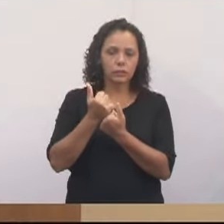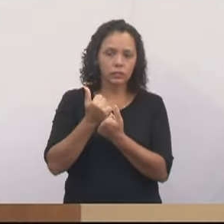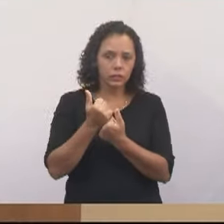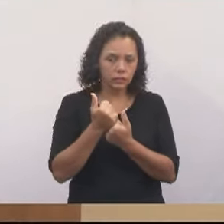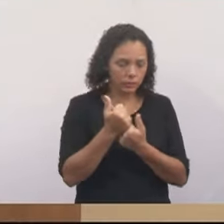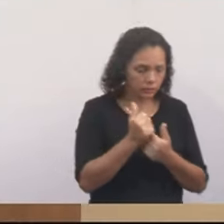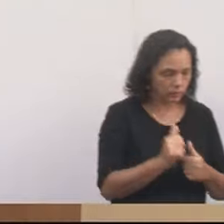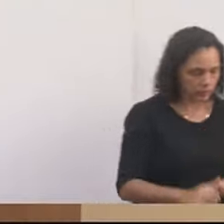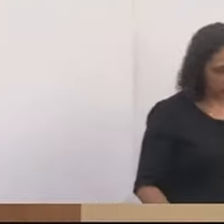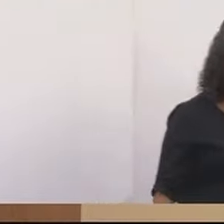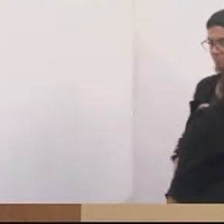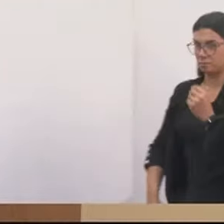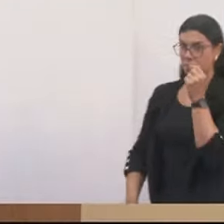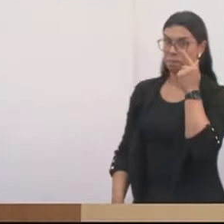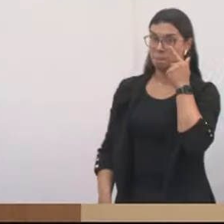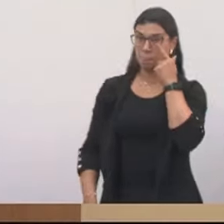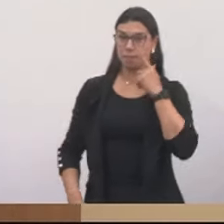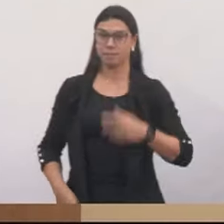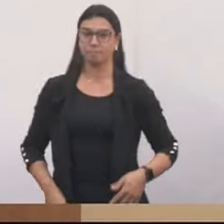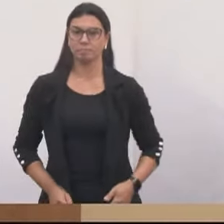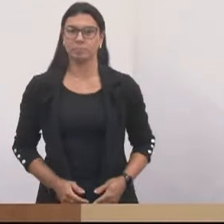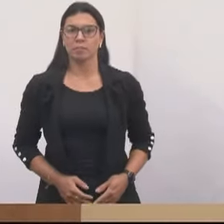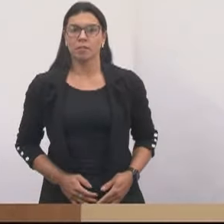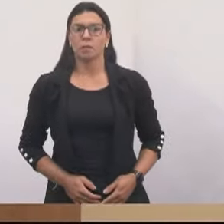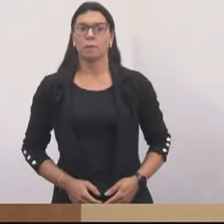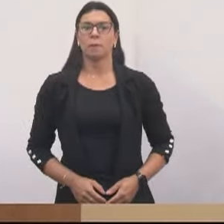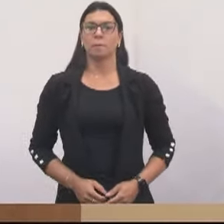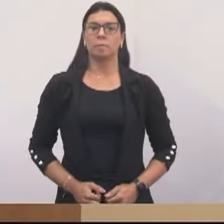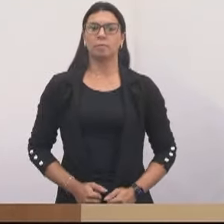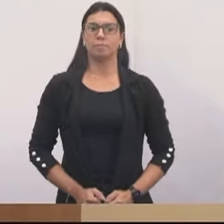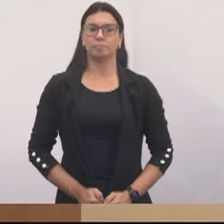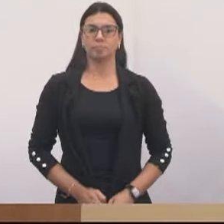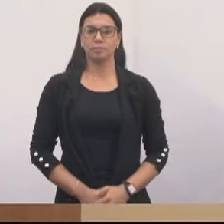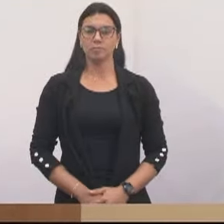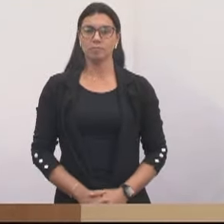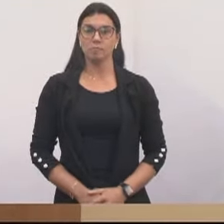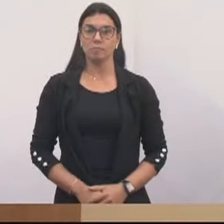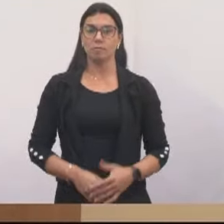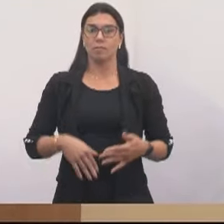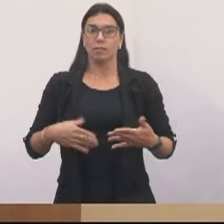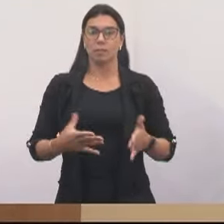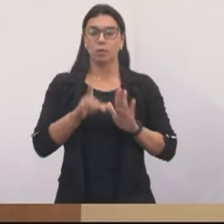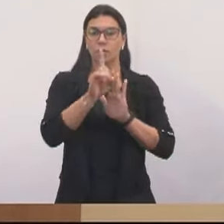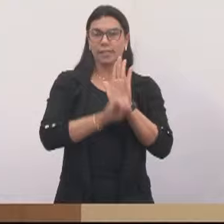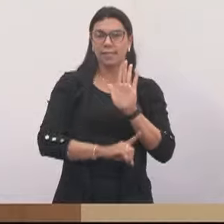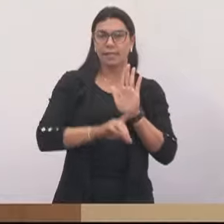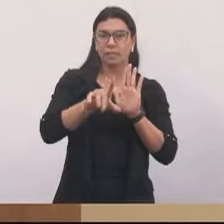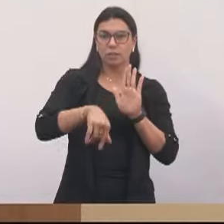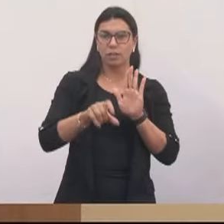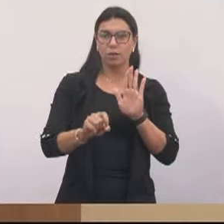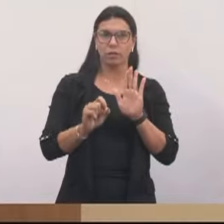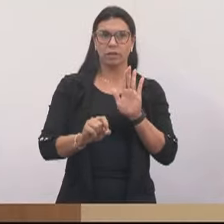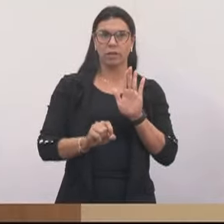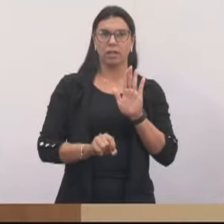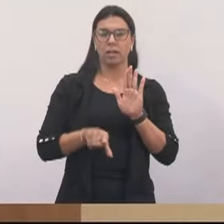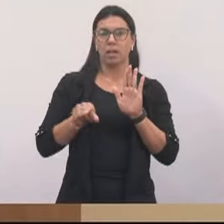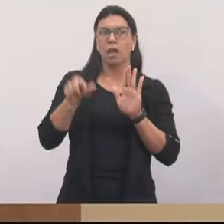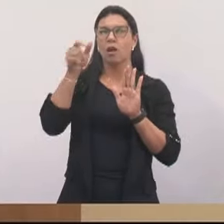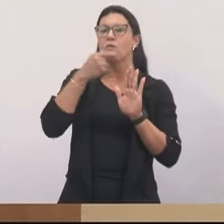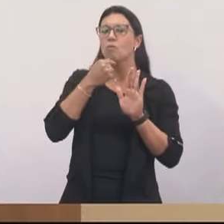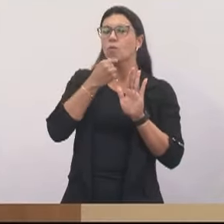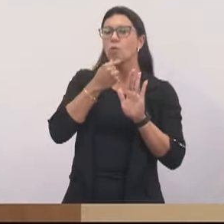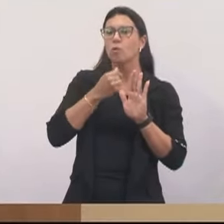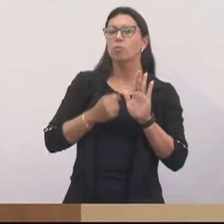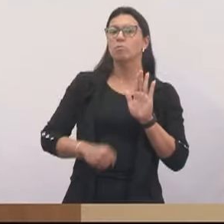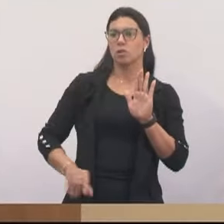do município para o decreto que ele colocou, que ele noticiou. Esse decreto é ele que põe, não somos